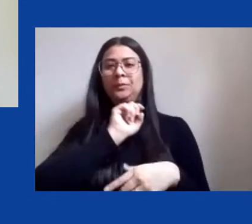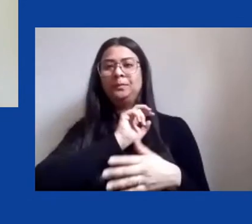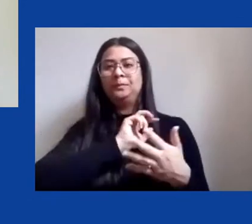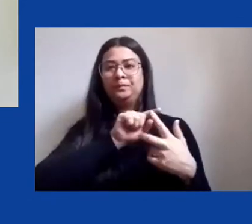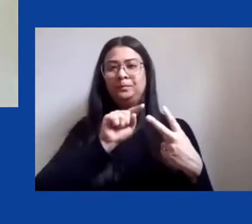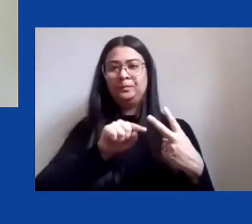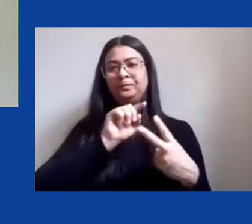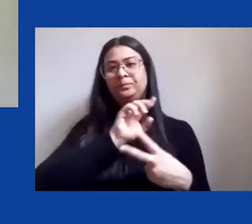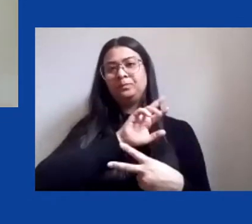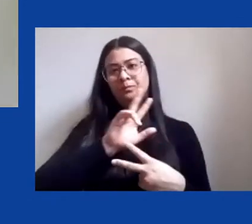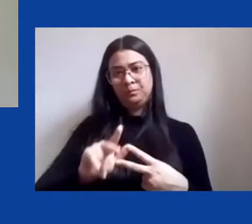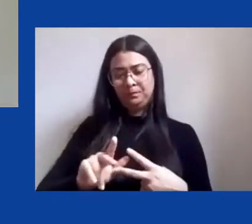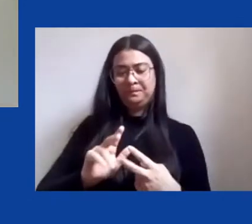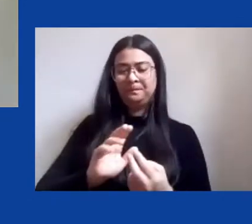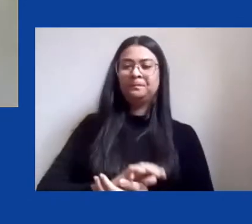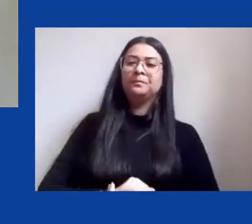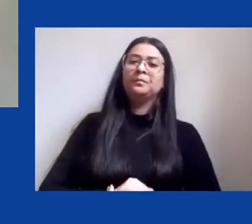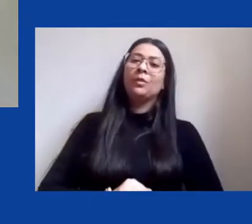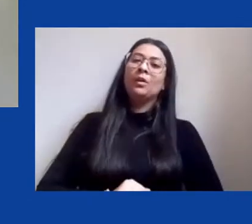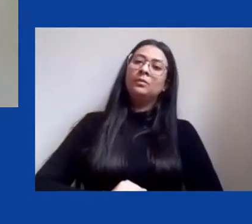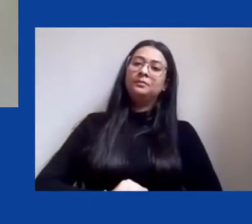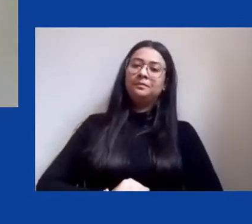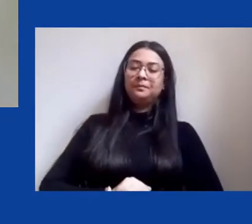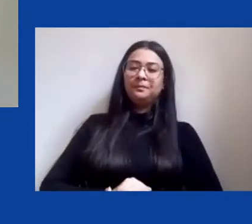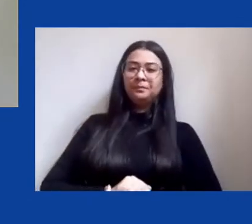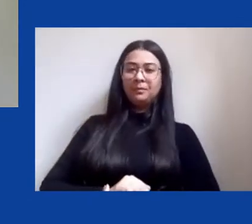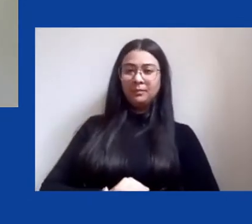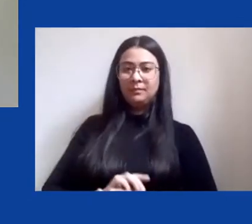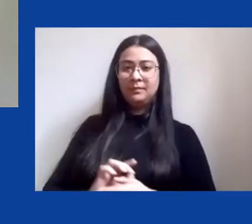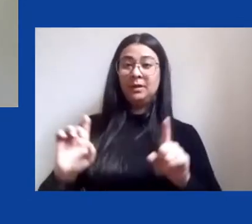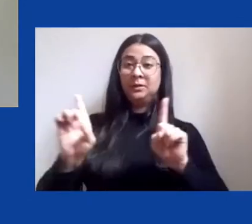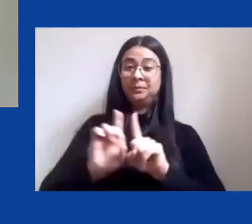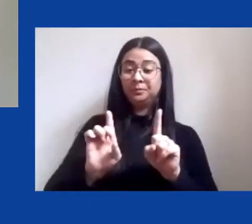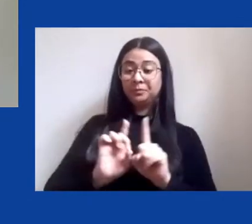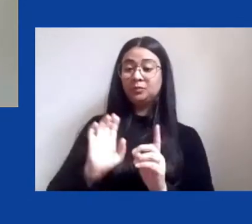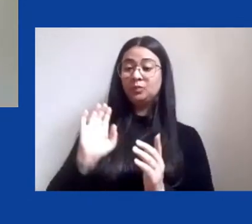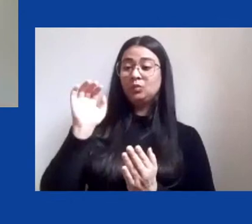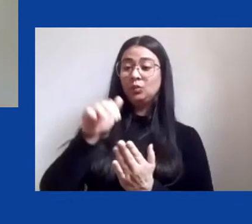temporal muito grande, nós chegamos ao último quinto do século XX